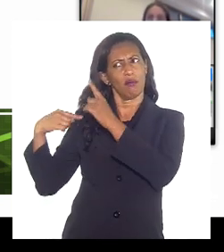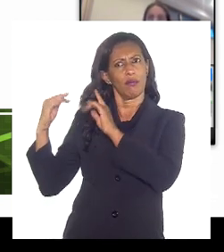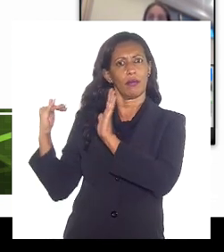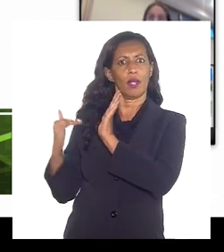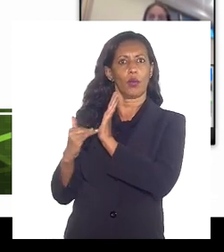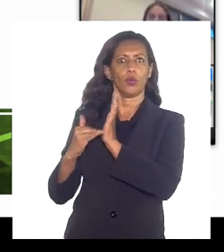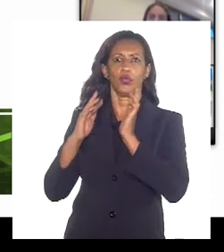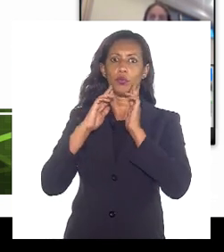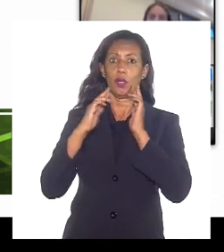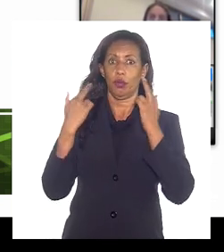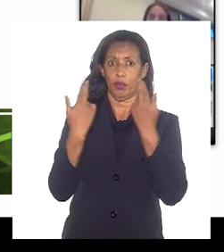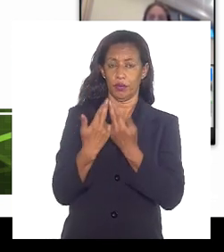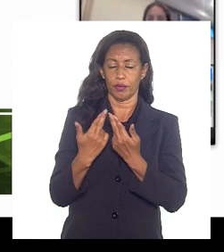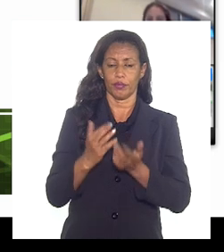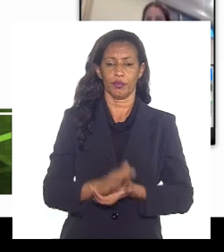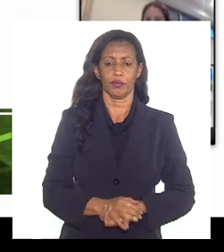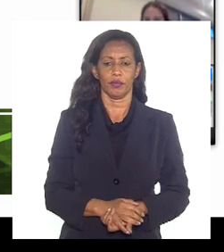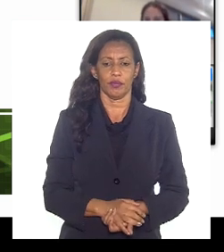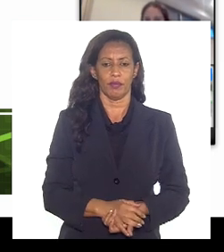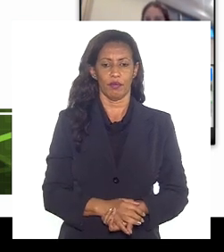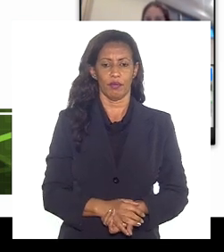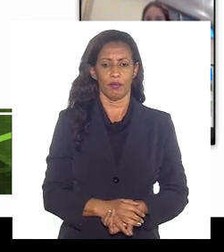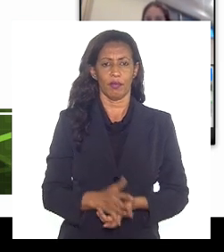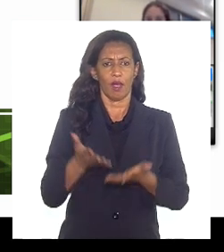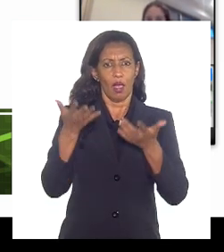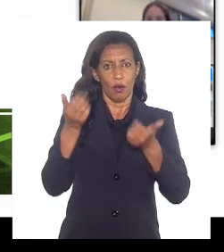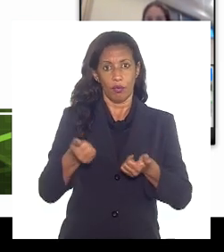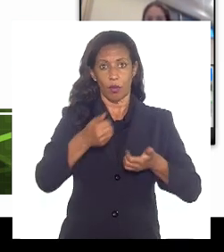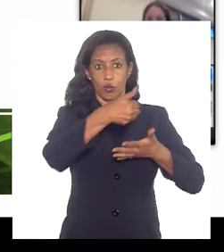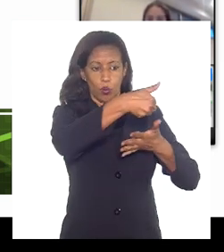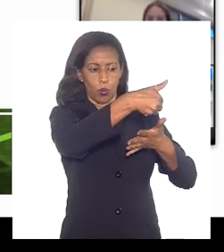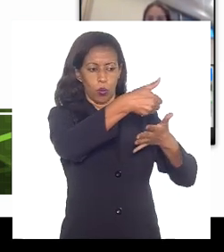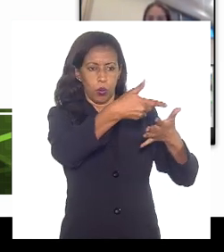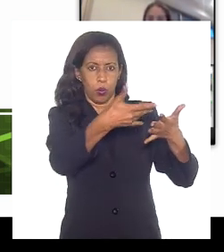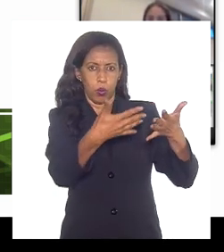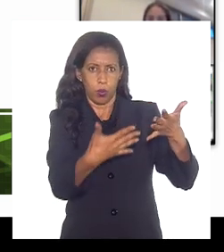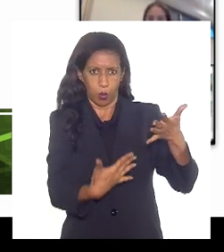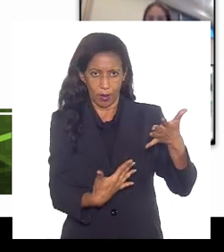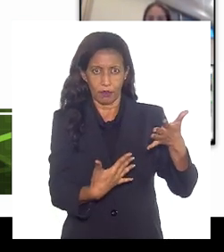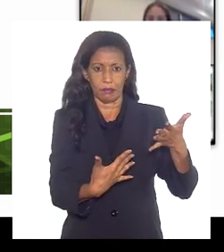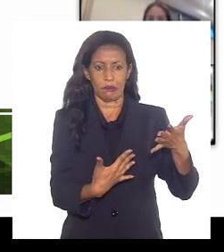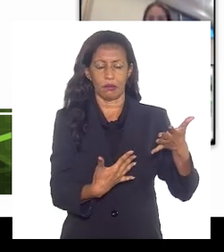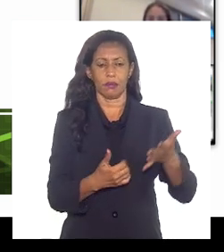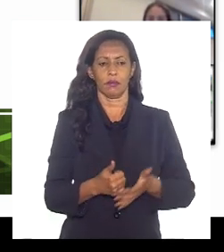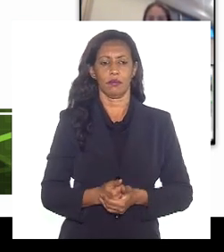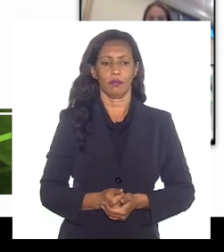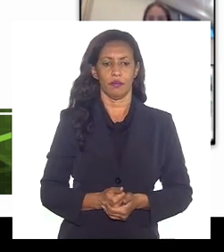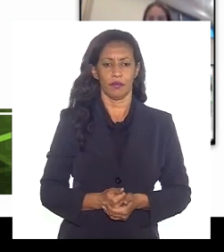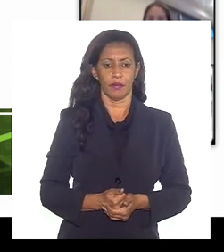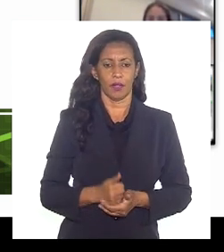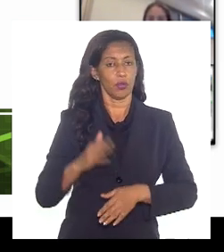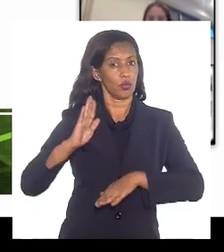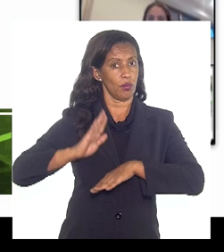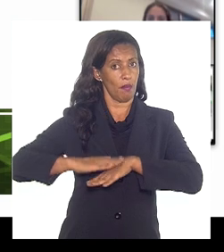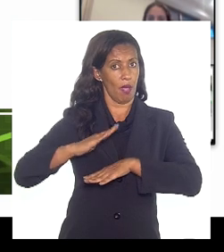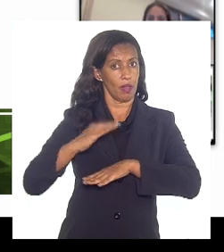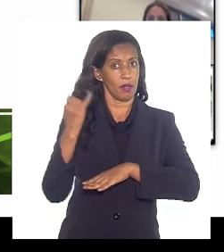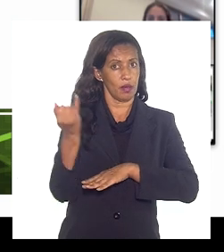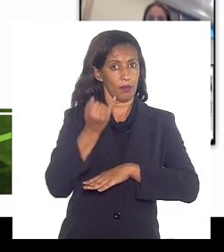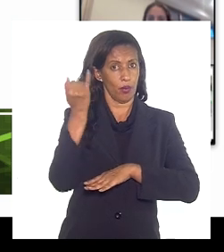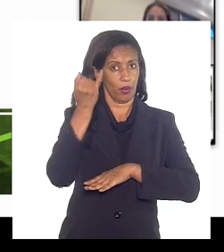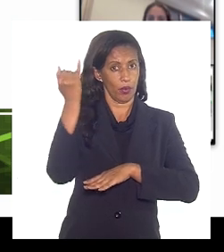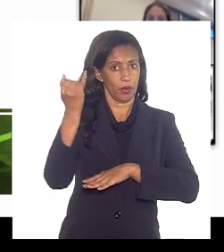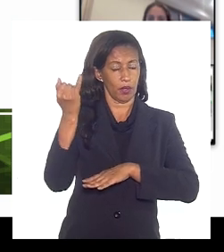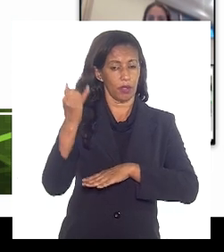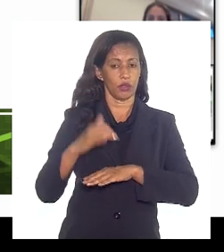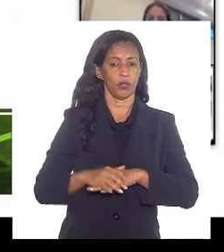reunião. Vamos percorrer, portanto, esses quesitos, mas no tocante aí há um detalhamento